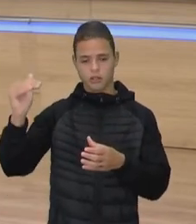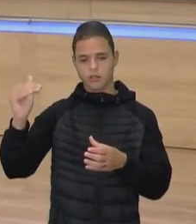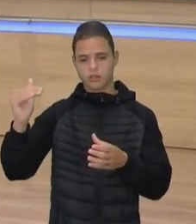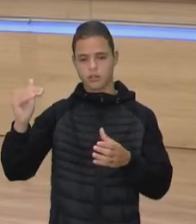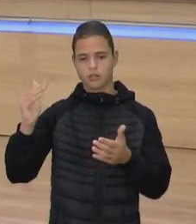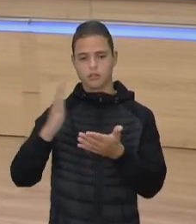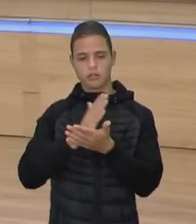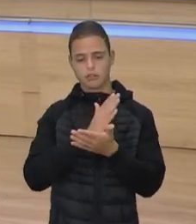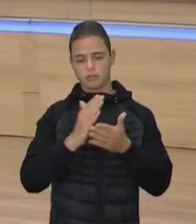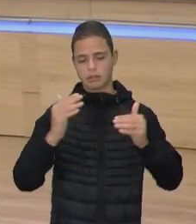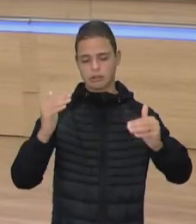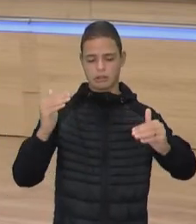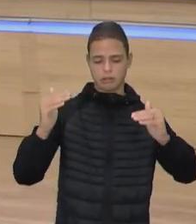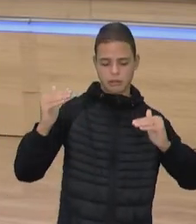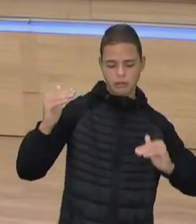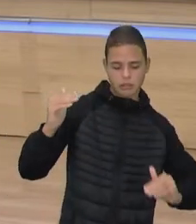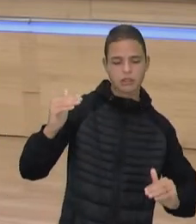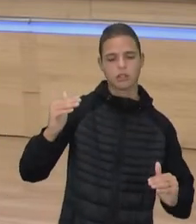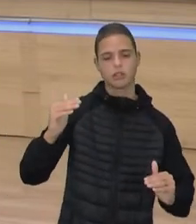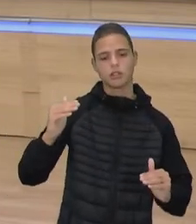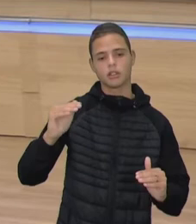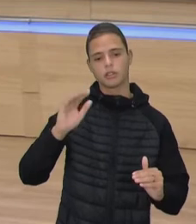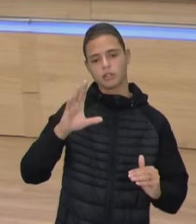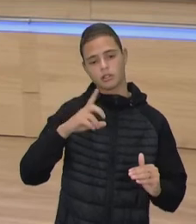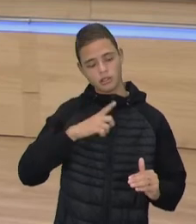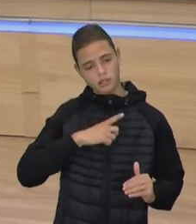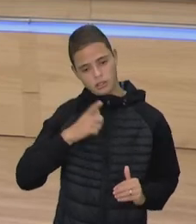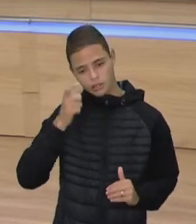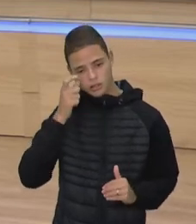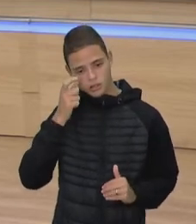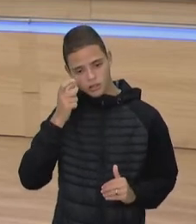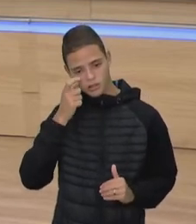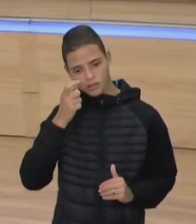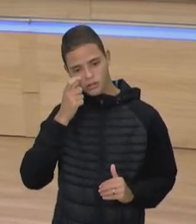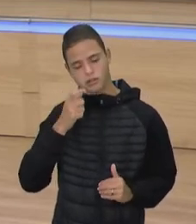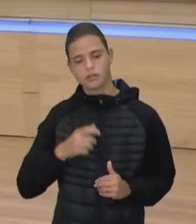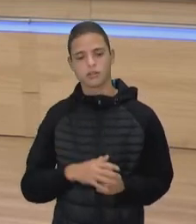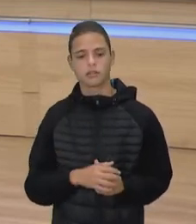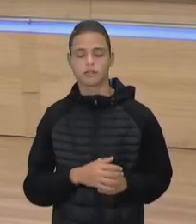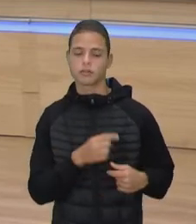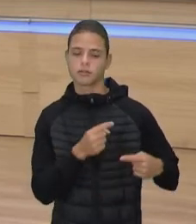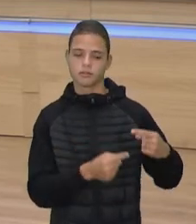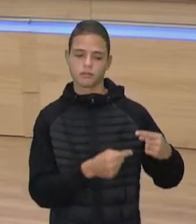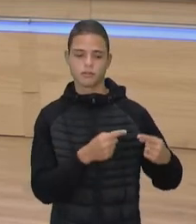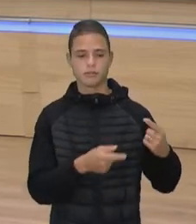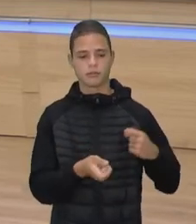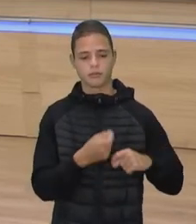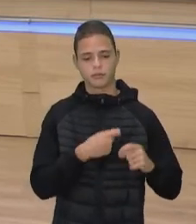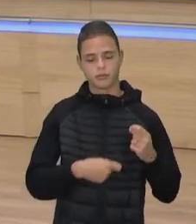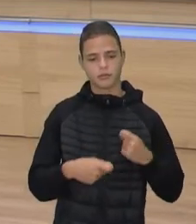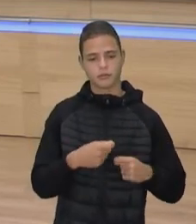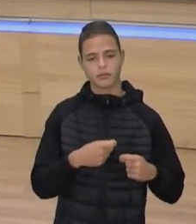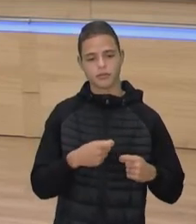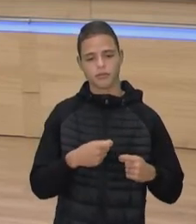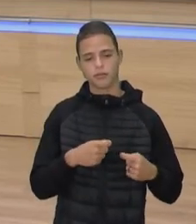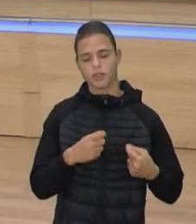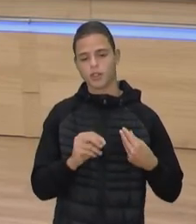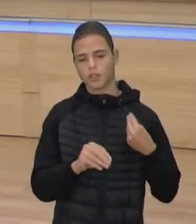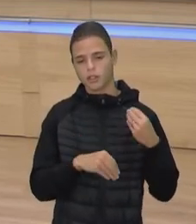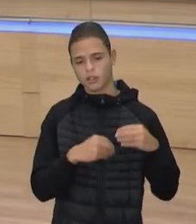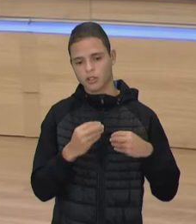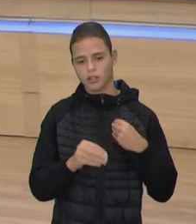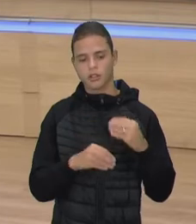outras são prejudicadas, né? Mas existe o interesse político, econômico, tudo isso misturado